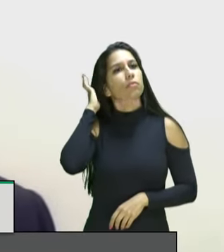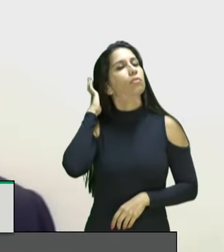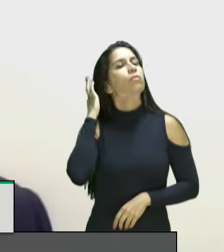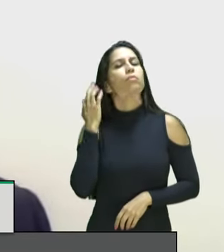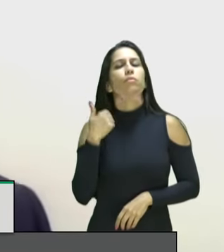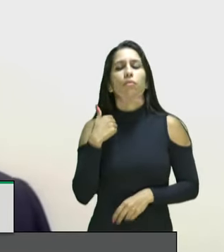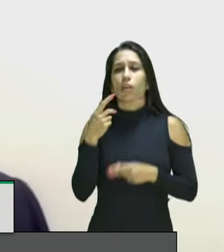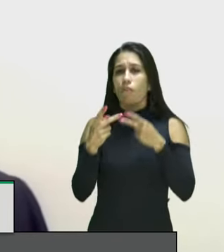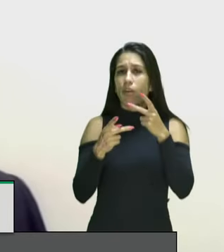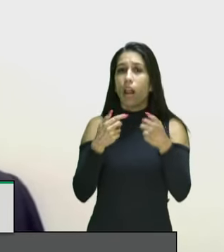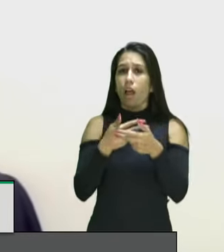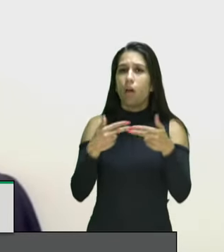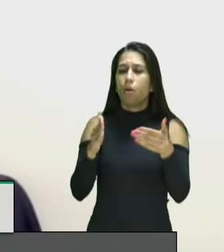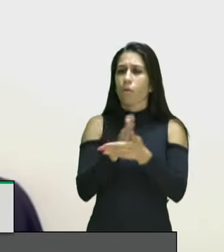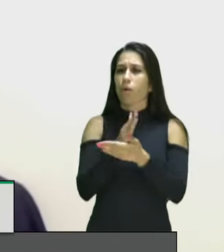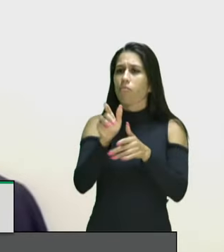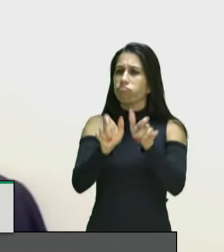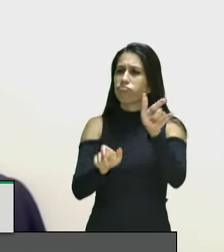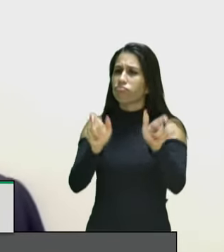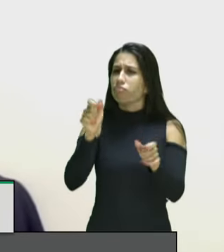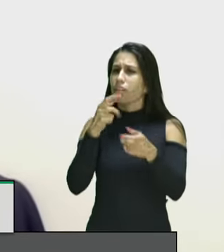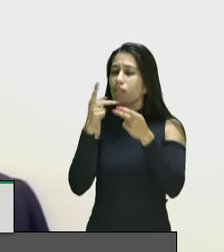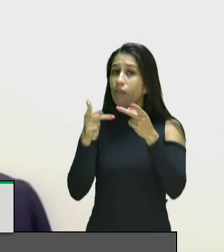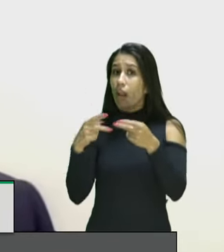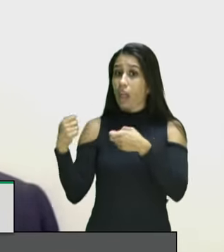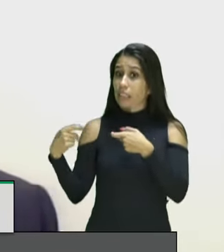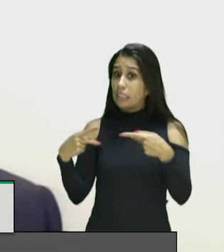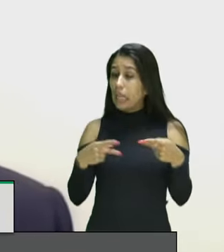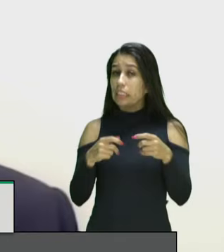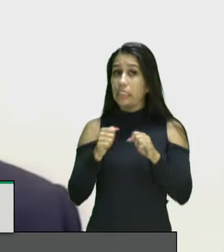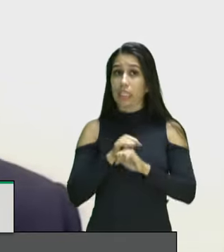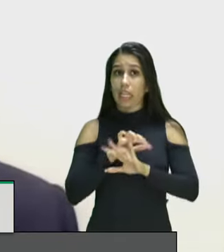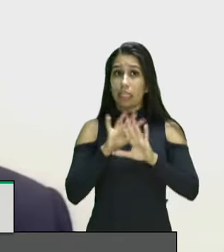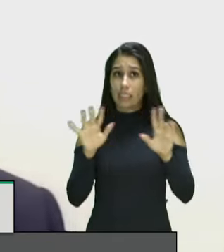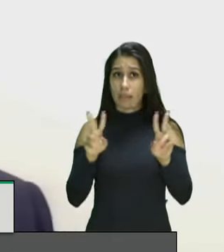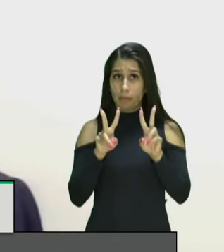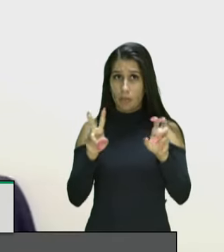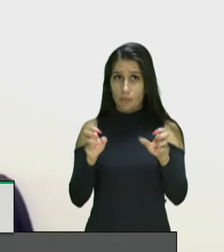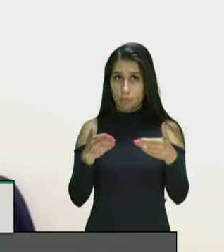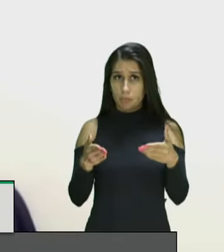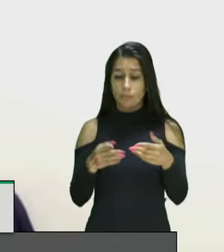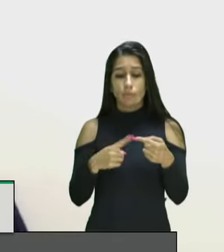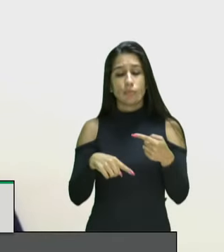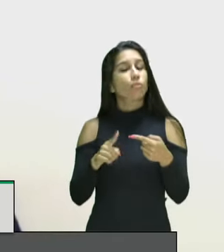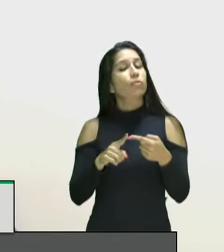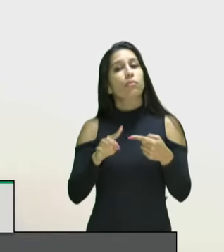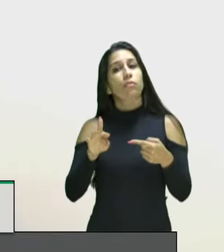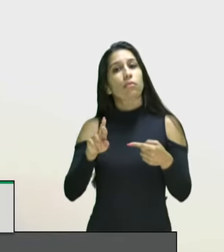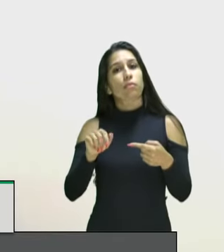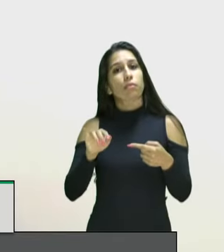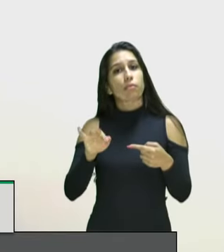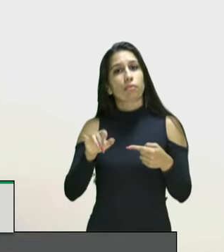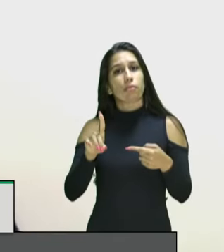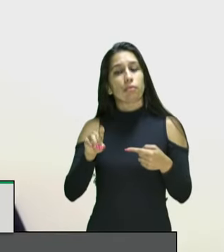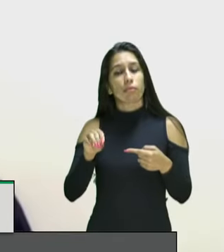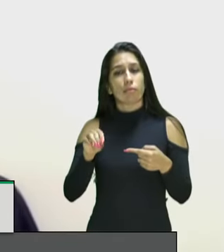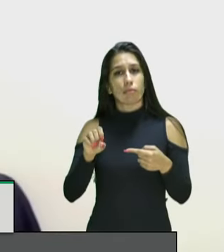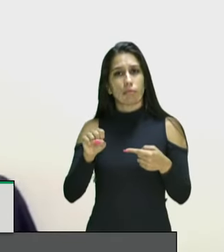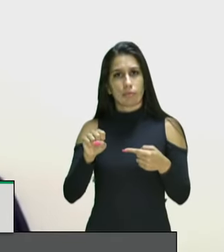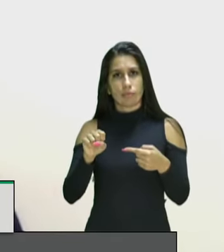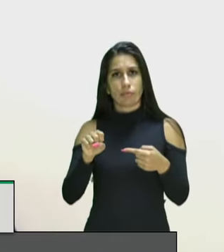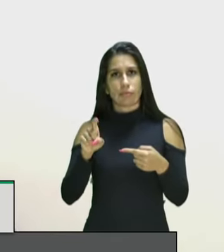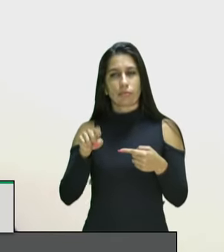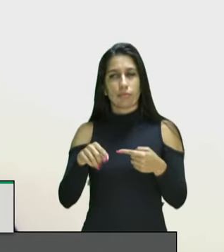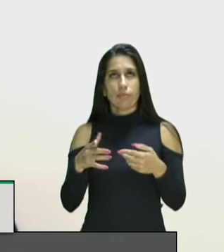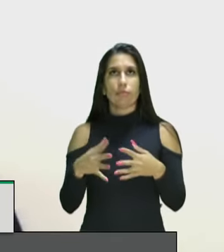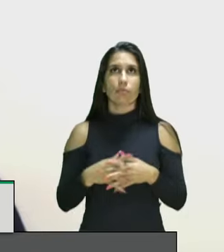feitas aqui e trazer um esclarecimento sobre a questão como falaram sobre tratados que tratados é uma